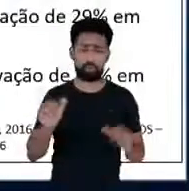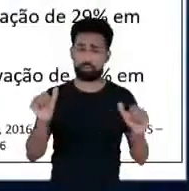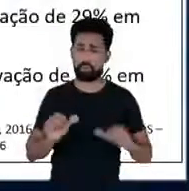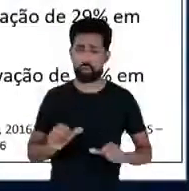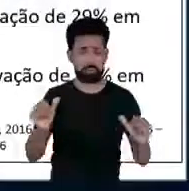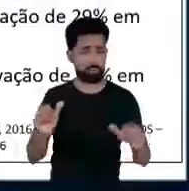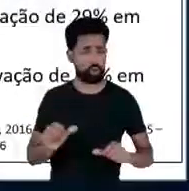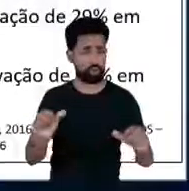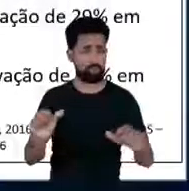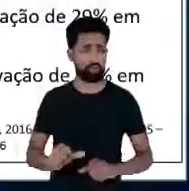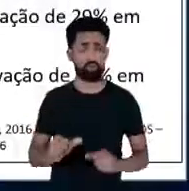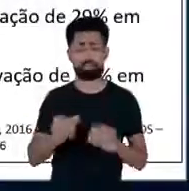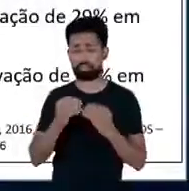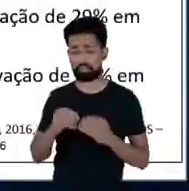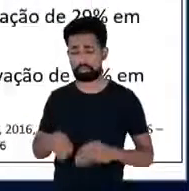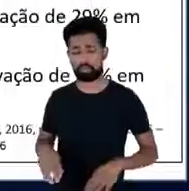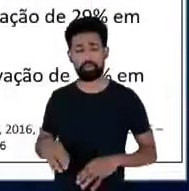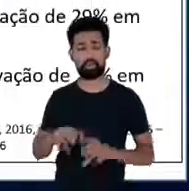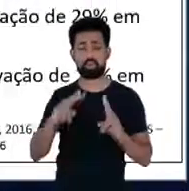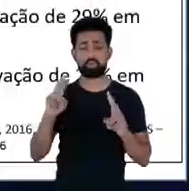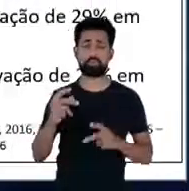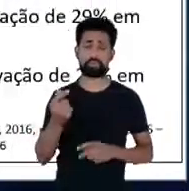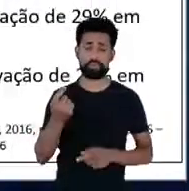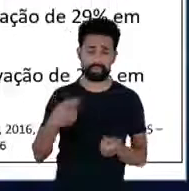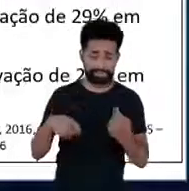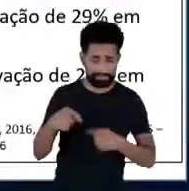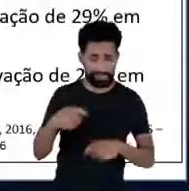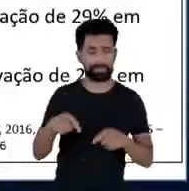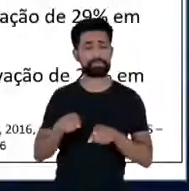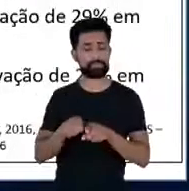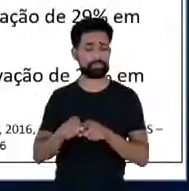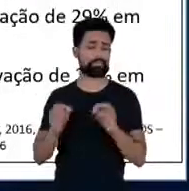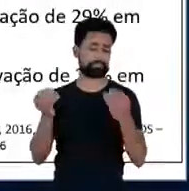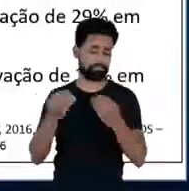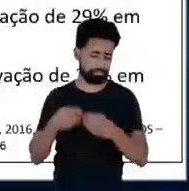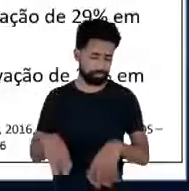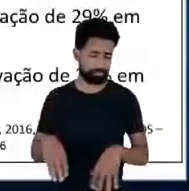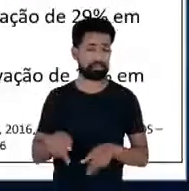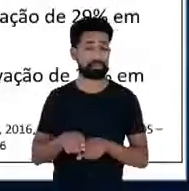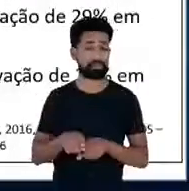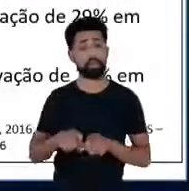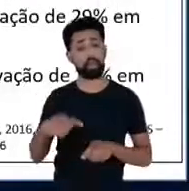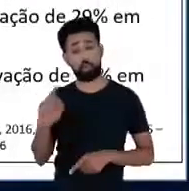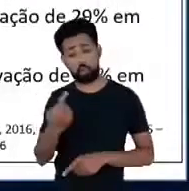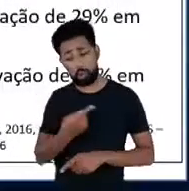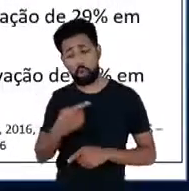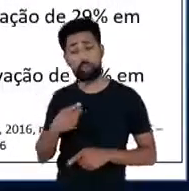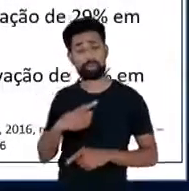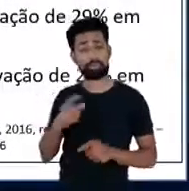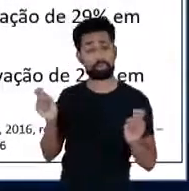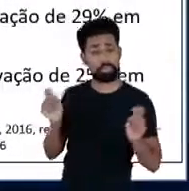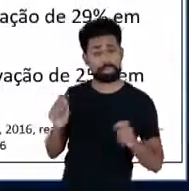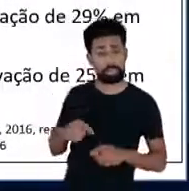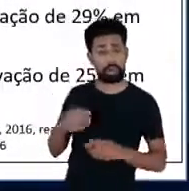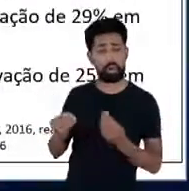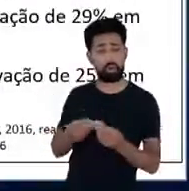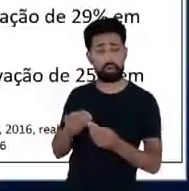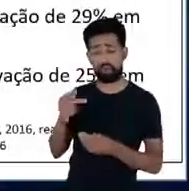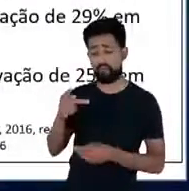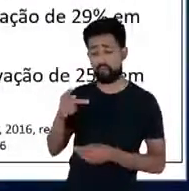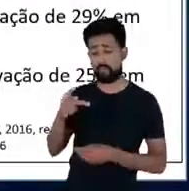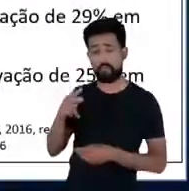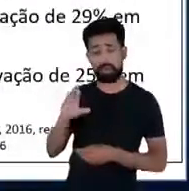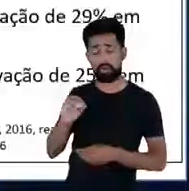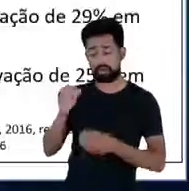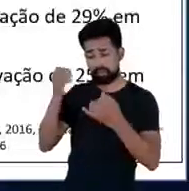em termos financeiros também a gente tem um potencial como fala aqui na indústria brasileira